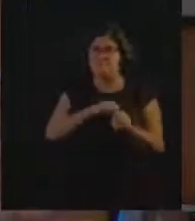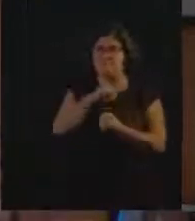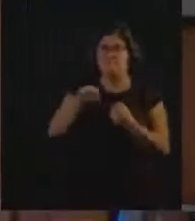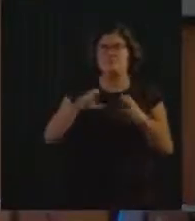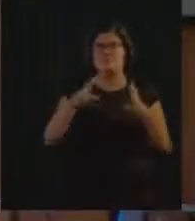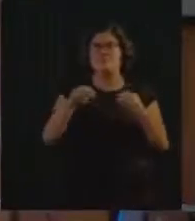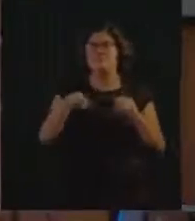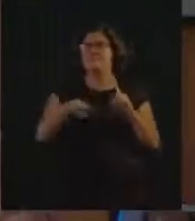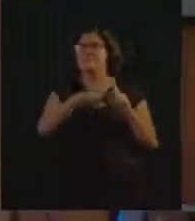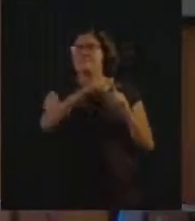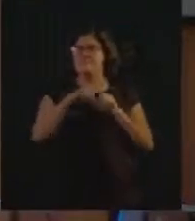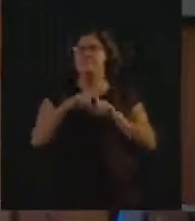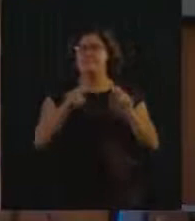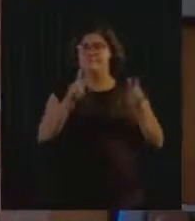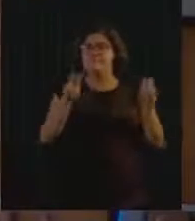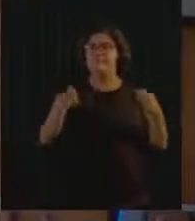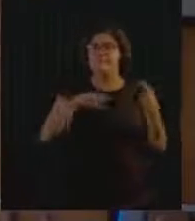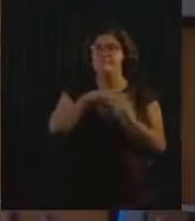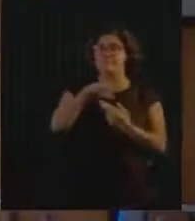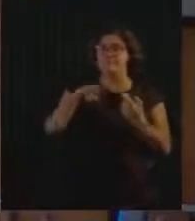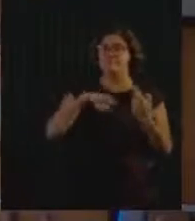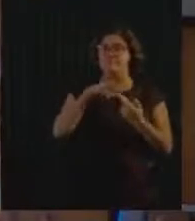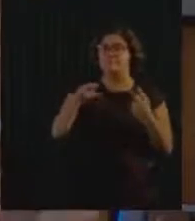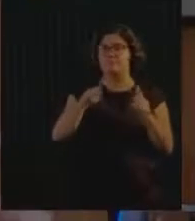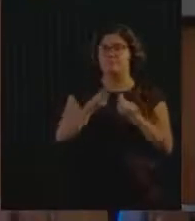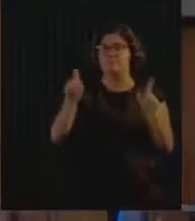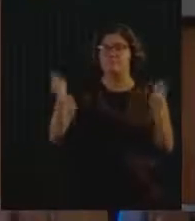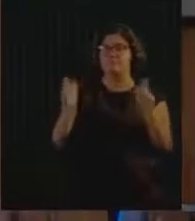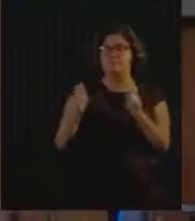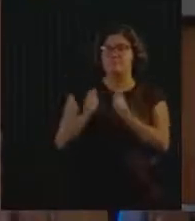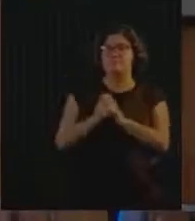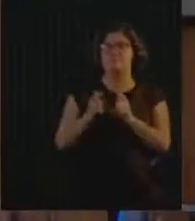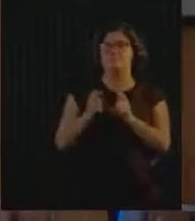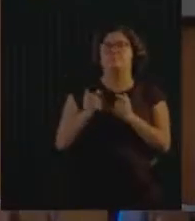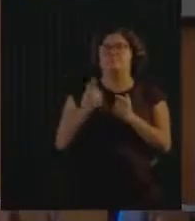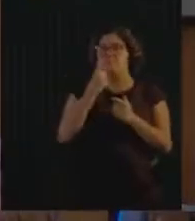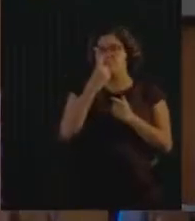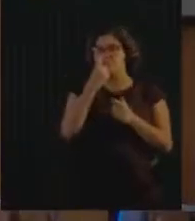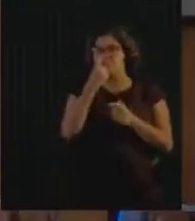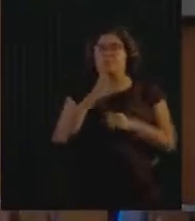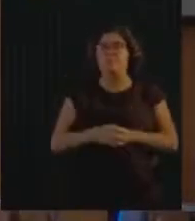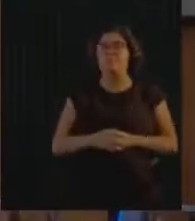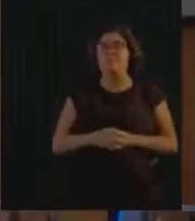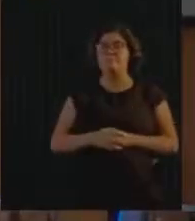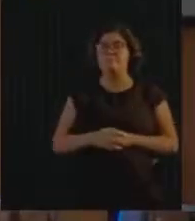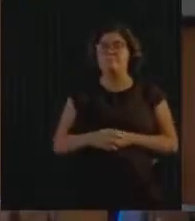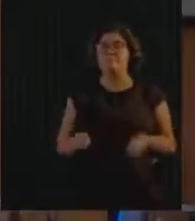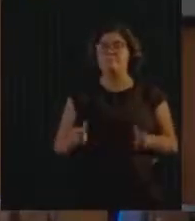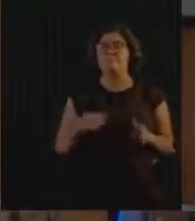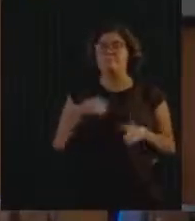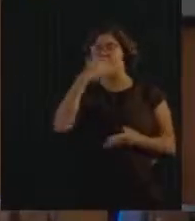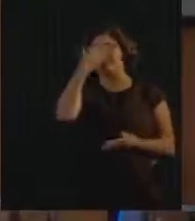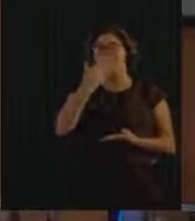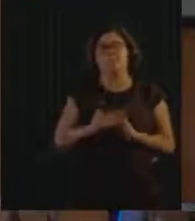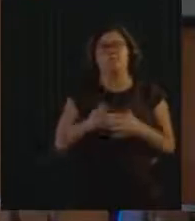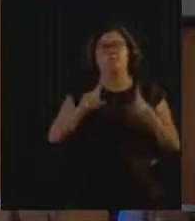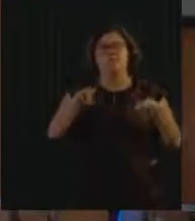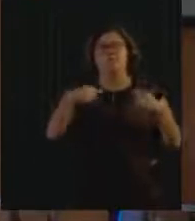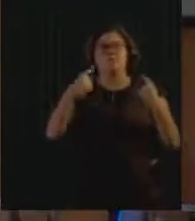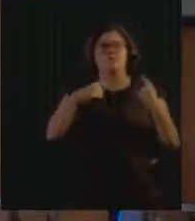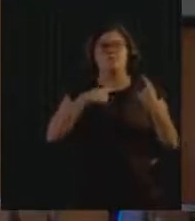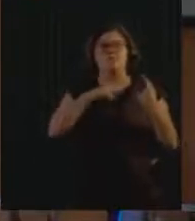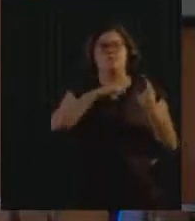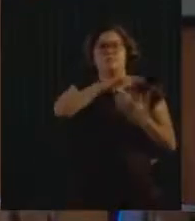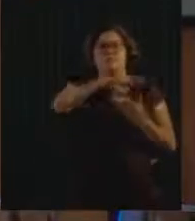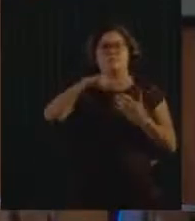todos os benefícios relacionados à reciclagem, à redução de consumo e ao desvio de aterro. Então, acredito que os desafios